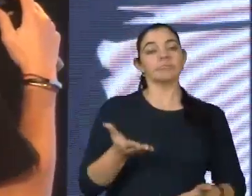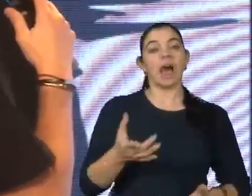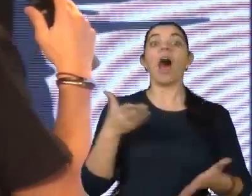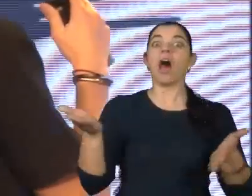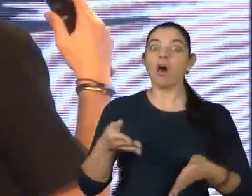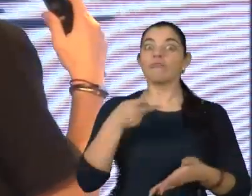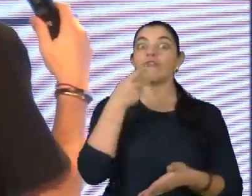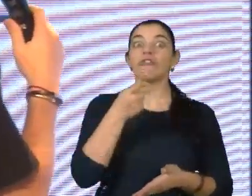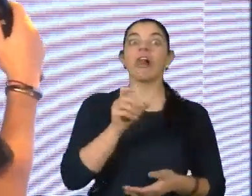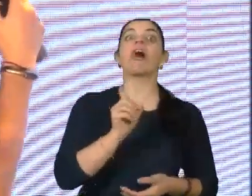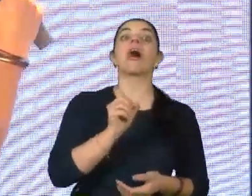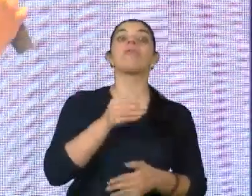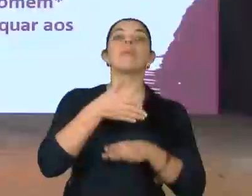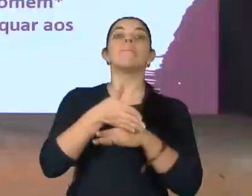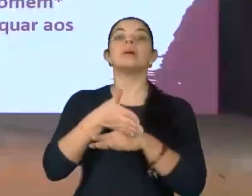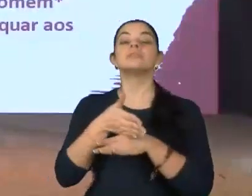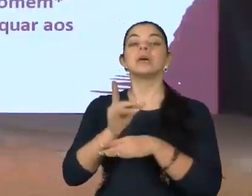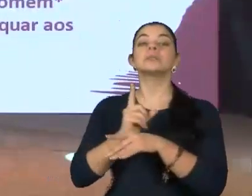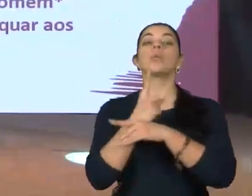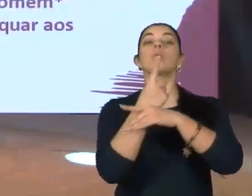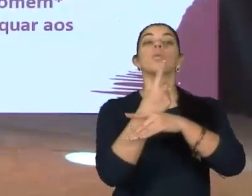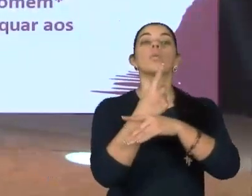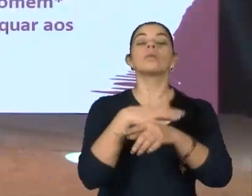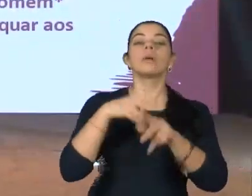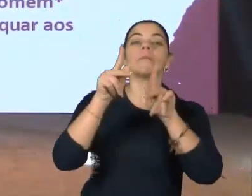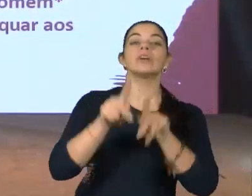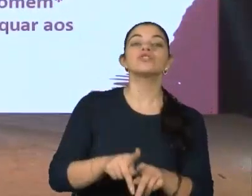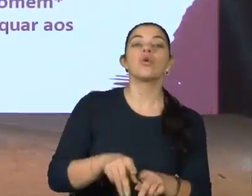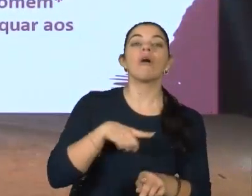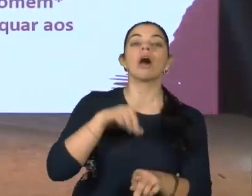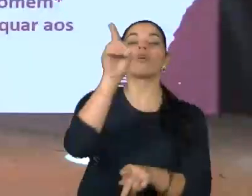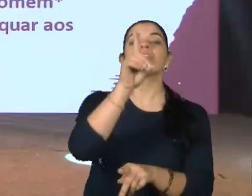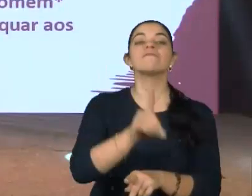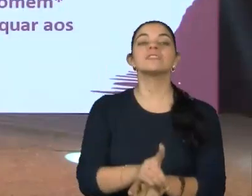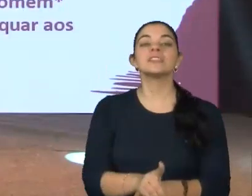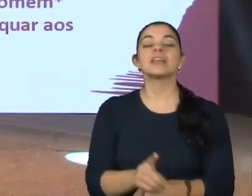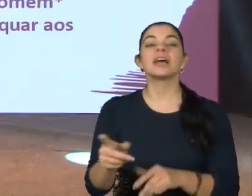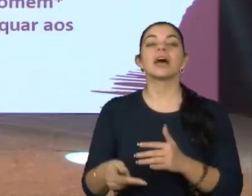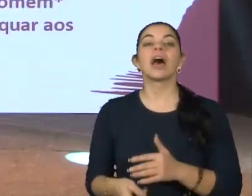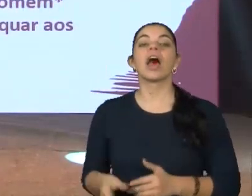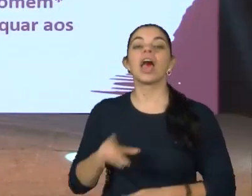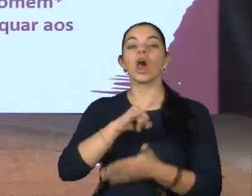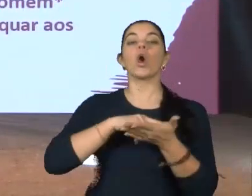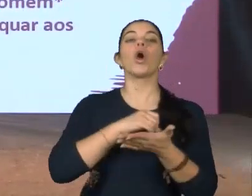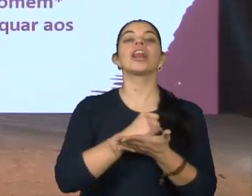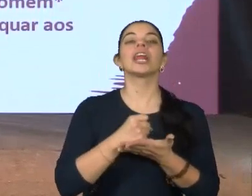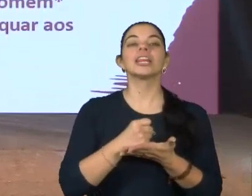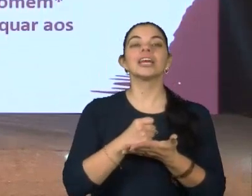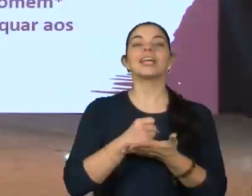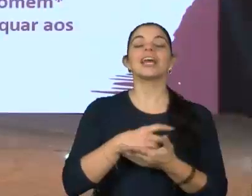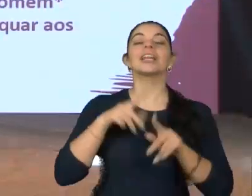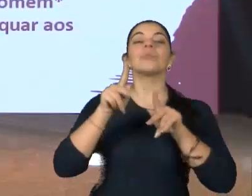falar da participação das pessoas com deficiência contratadas e das pessoas